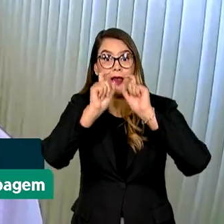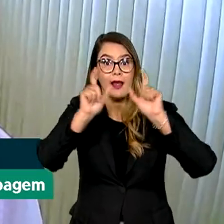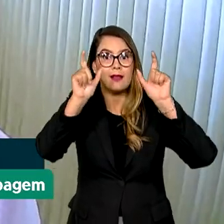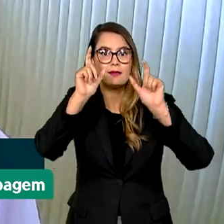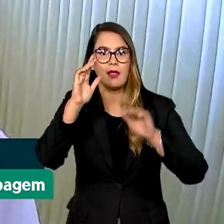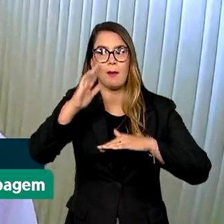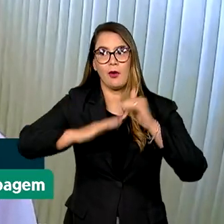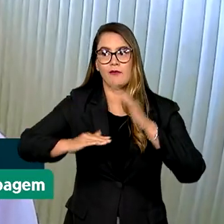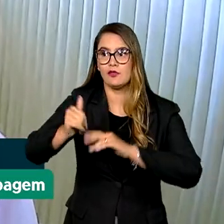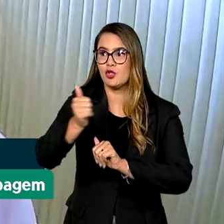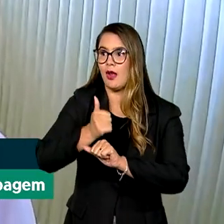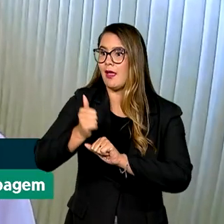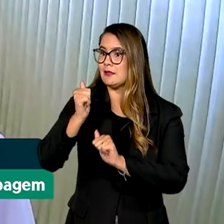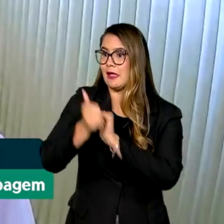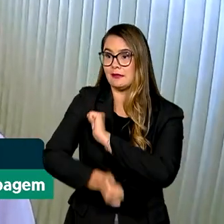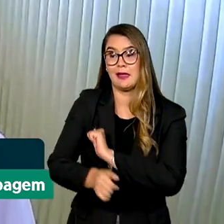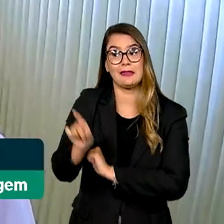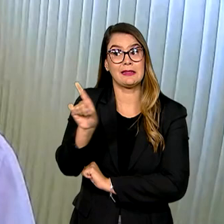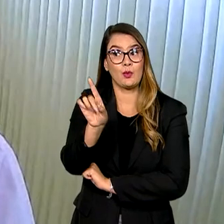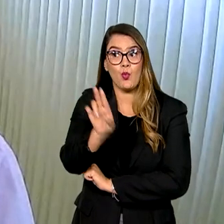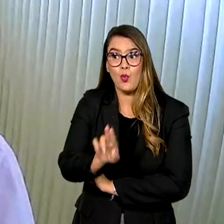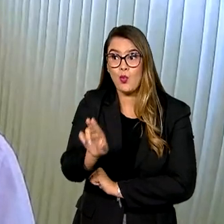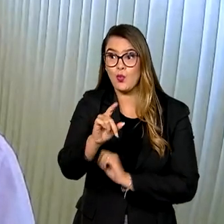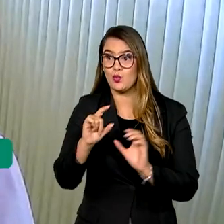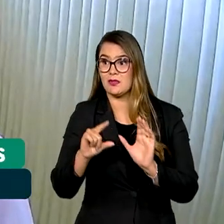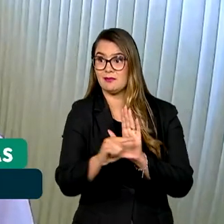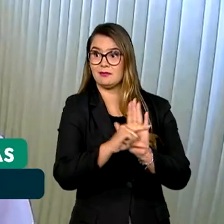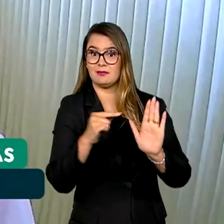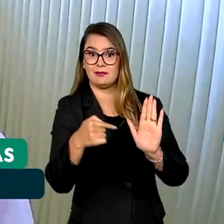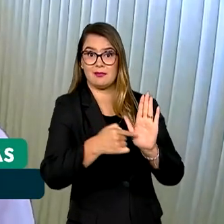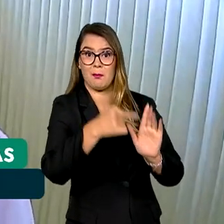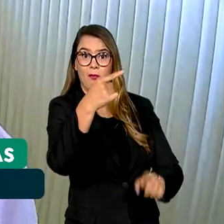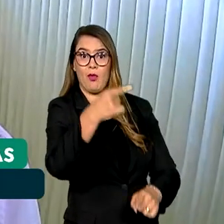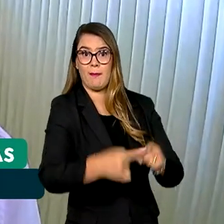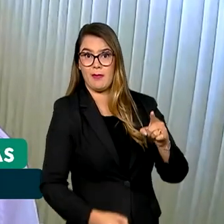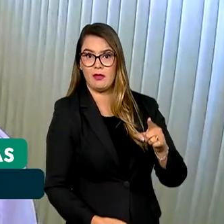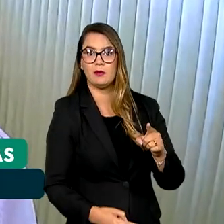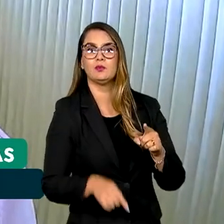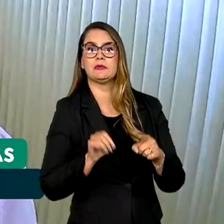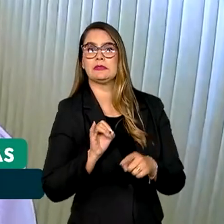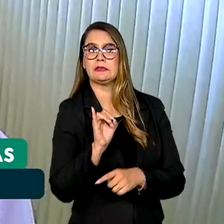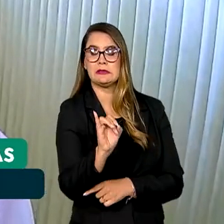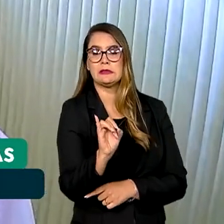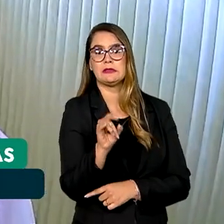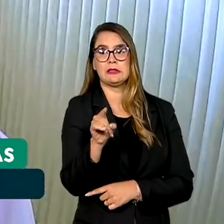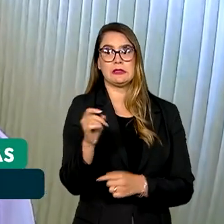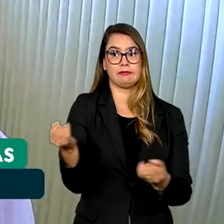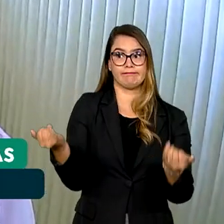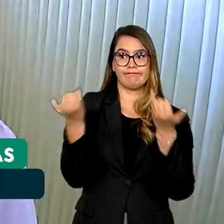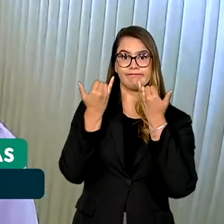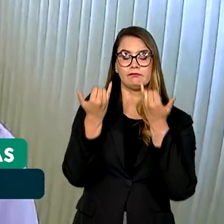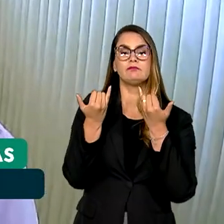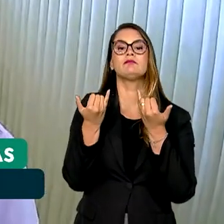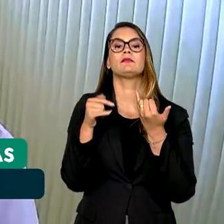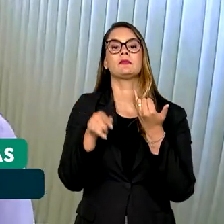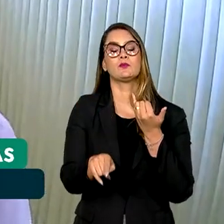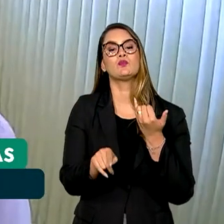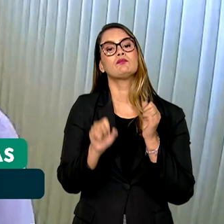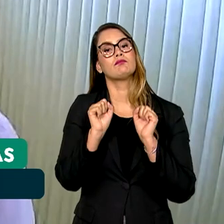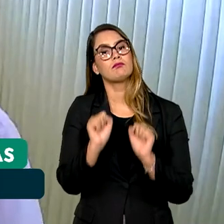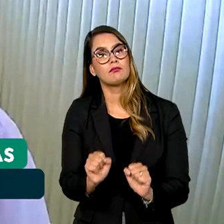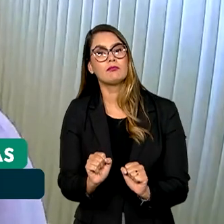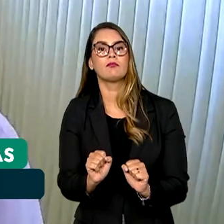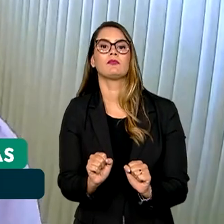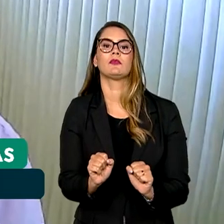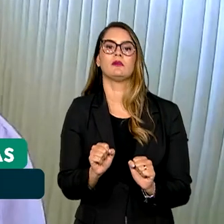atletas sobre o não uso de substâncias proibidas numa situação inadvertida. E que isso pode